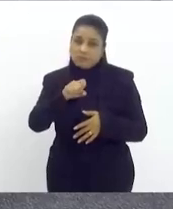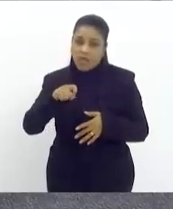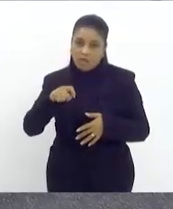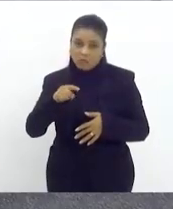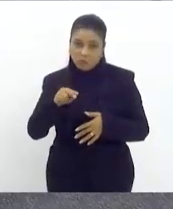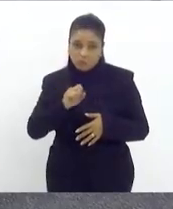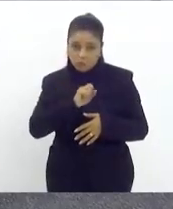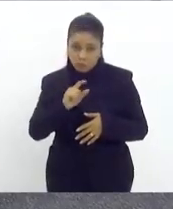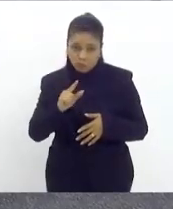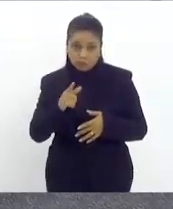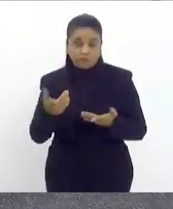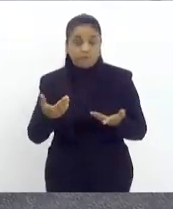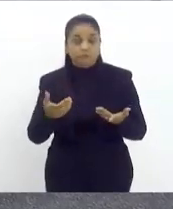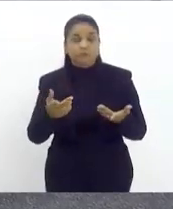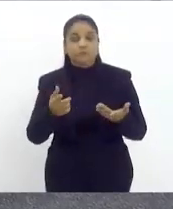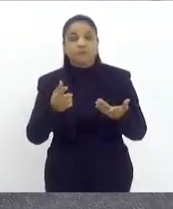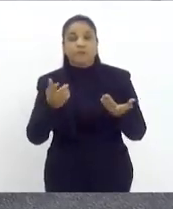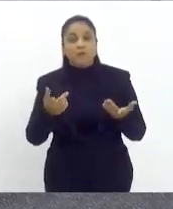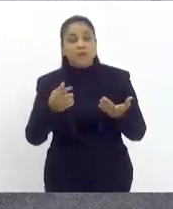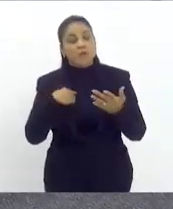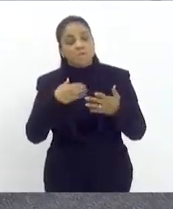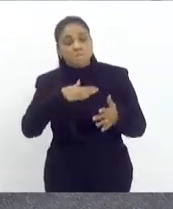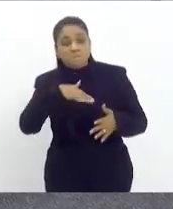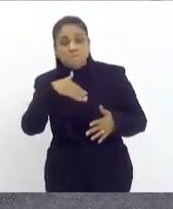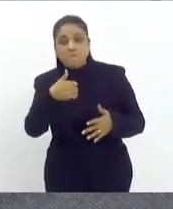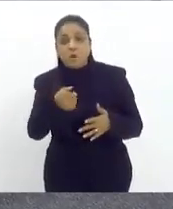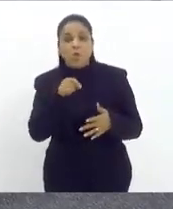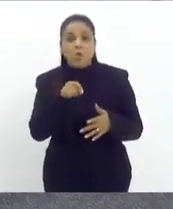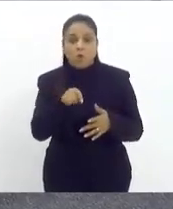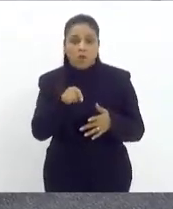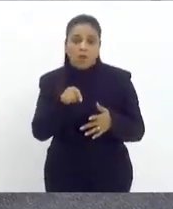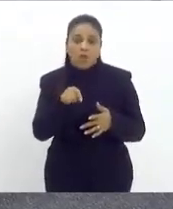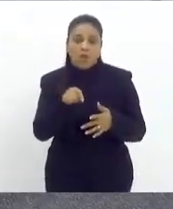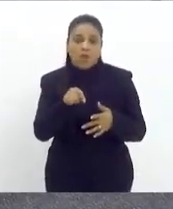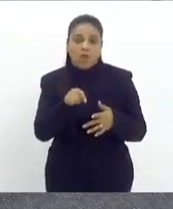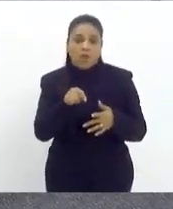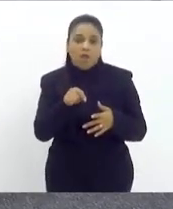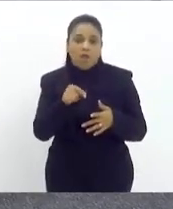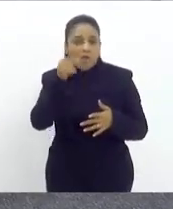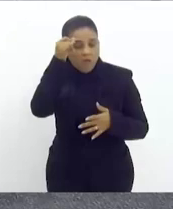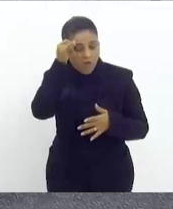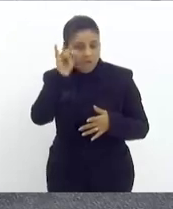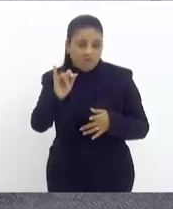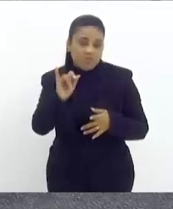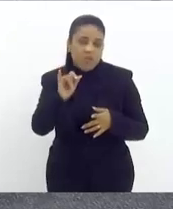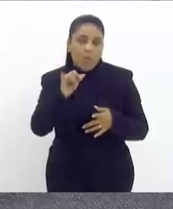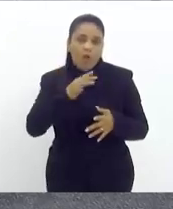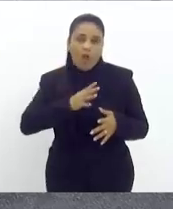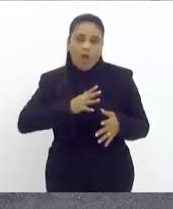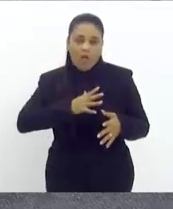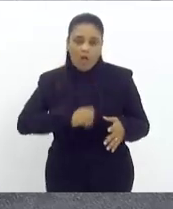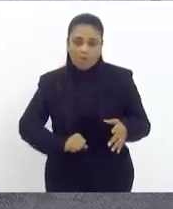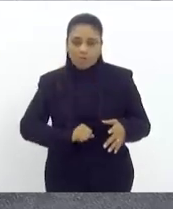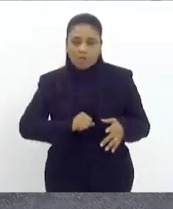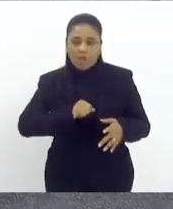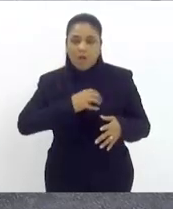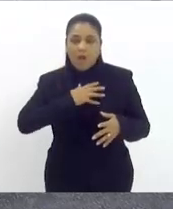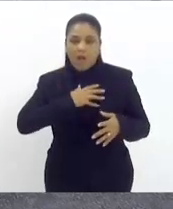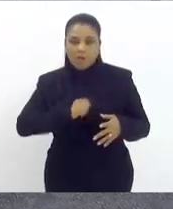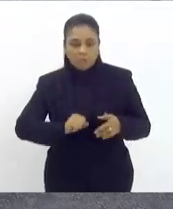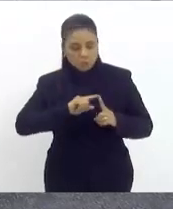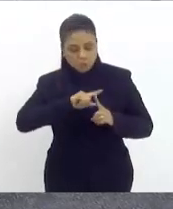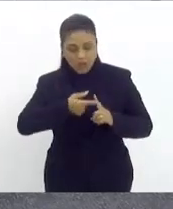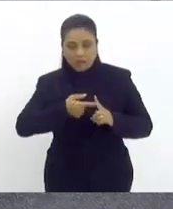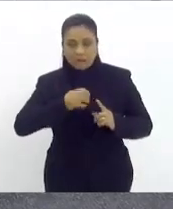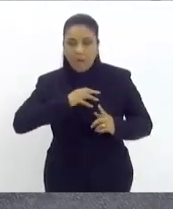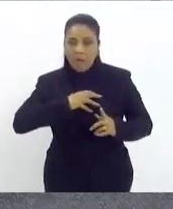o melhor caminho, por exemplo, para combater questões ligadas a um aborto indesejado. Você previne isso com informação,